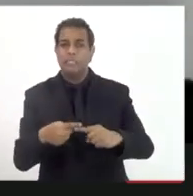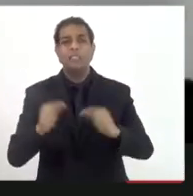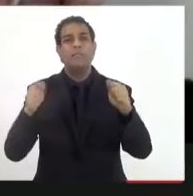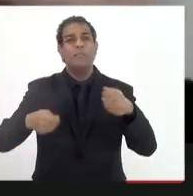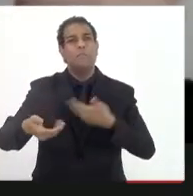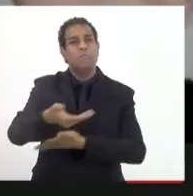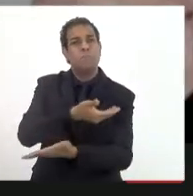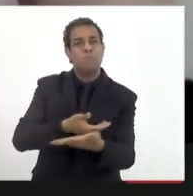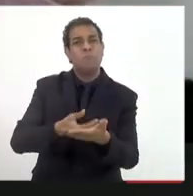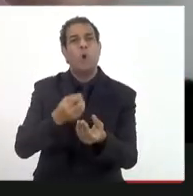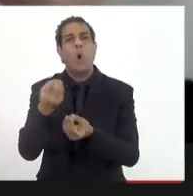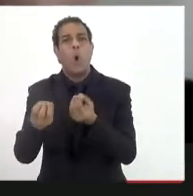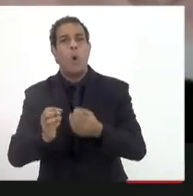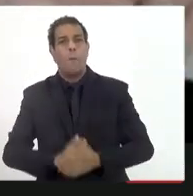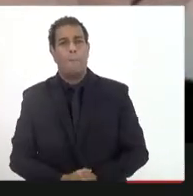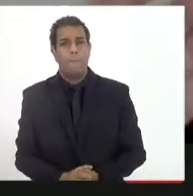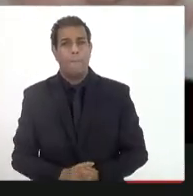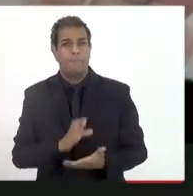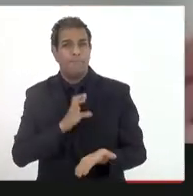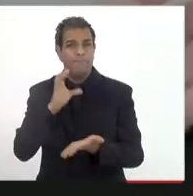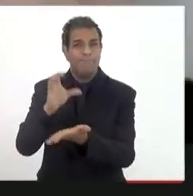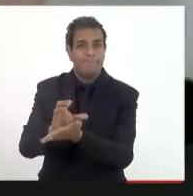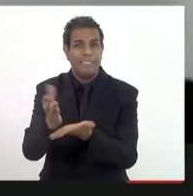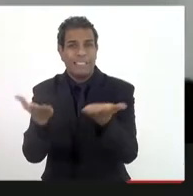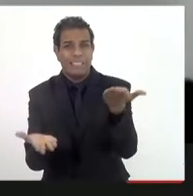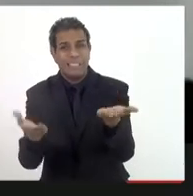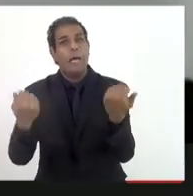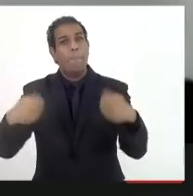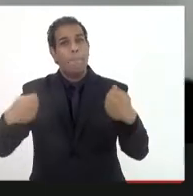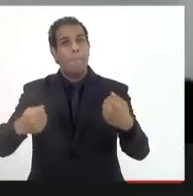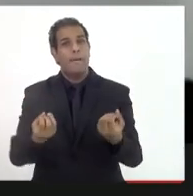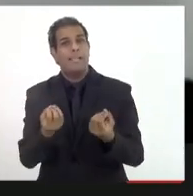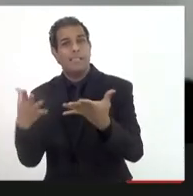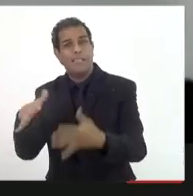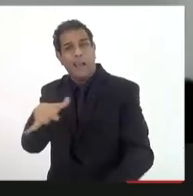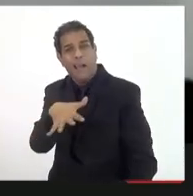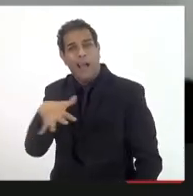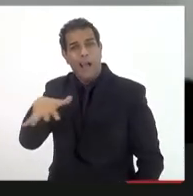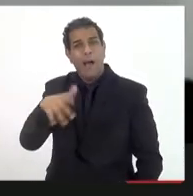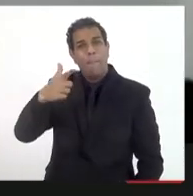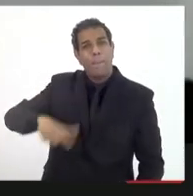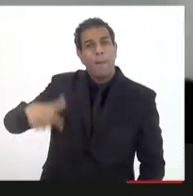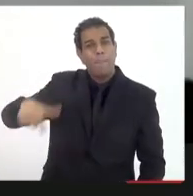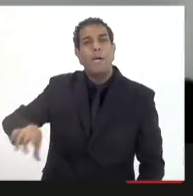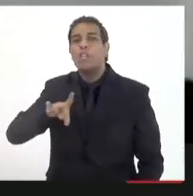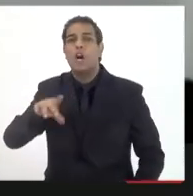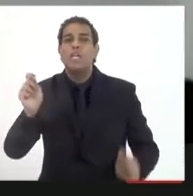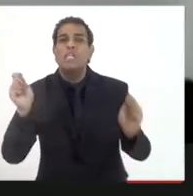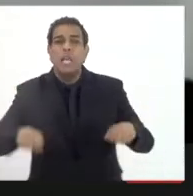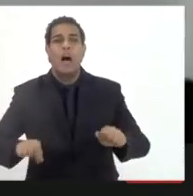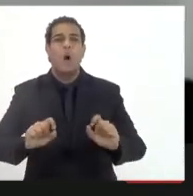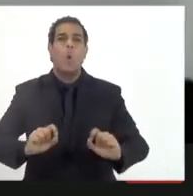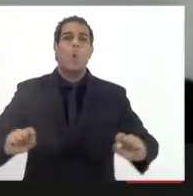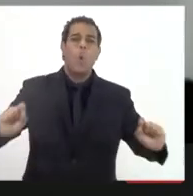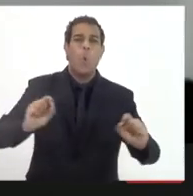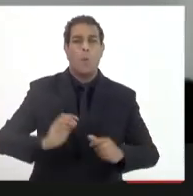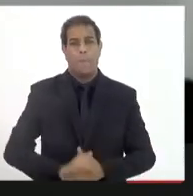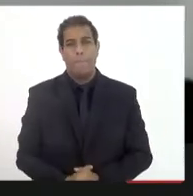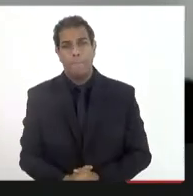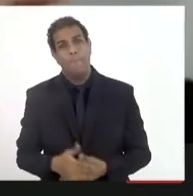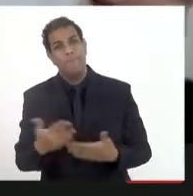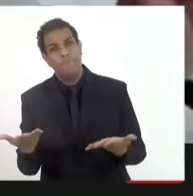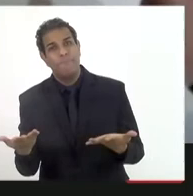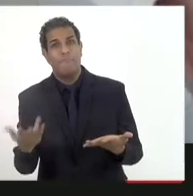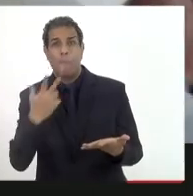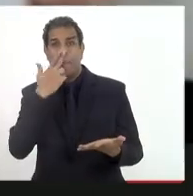que ser transferido mesmo, esse crédito, esse crédito apurado em balanço, tem que ir para o exercício financeiro seguinte, não é uma possibilidade, eu acho que teria que ir. Enfim,